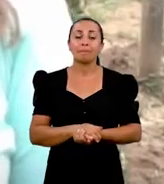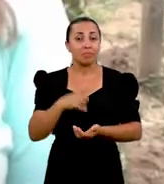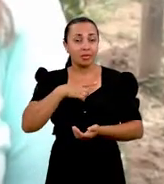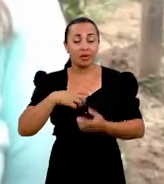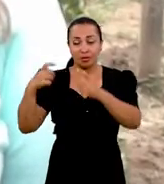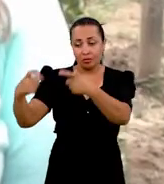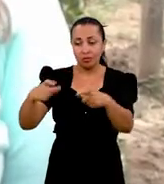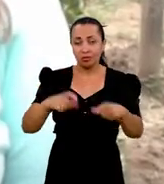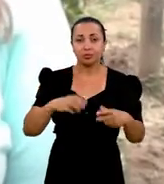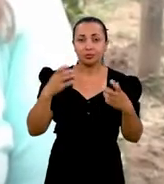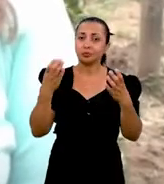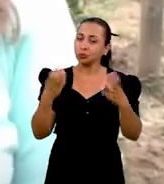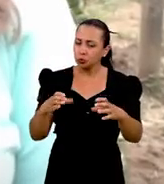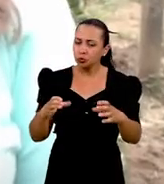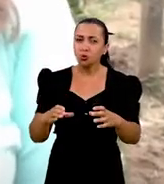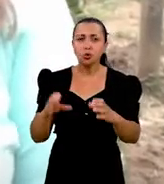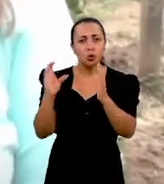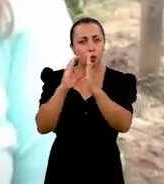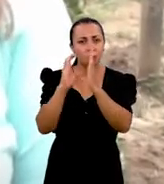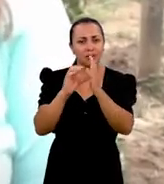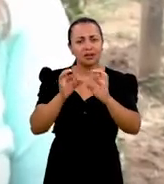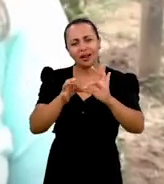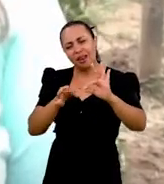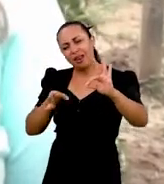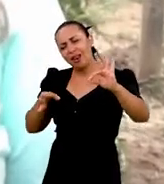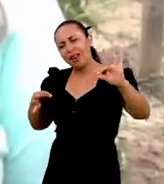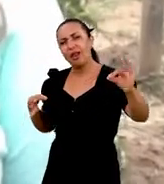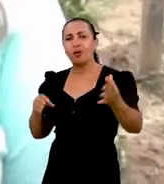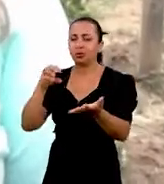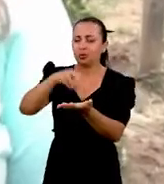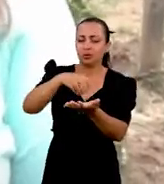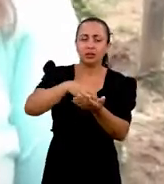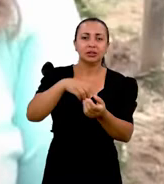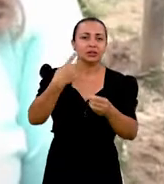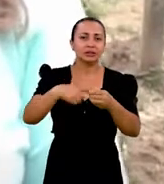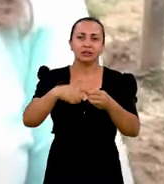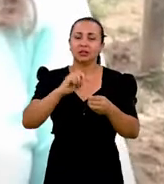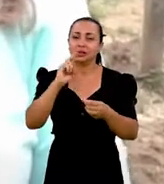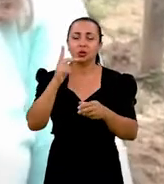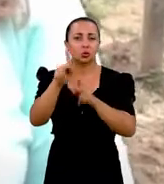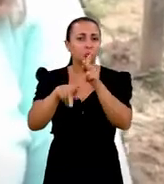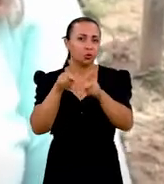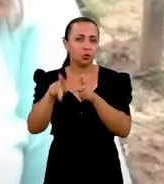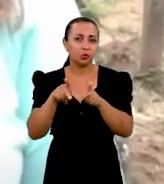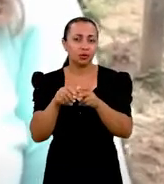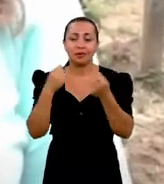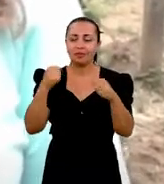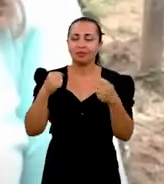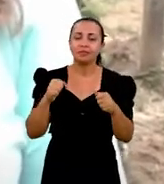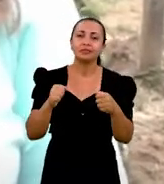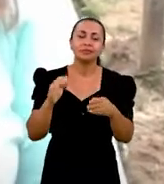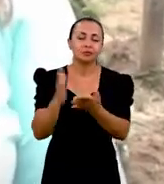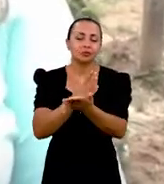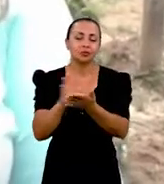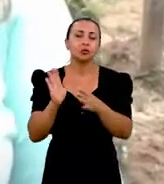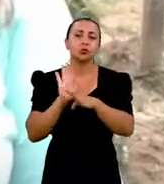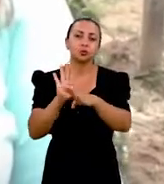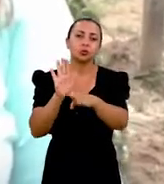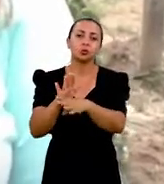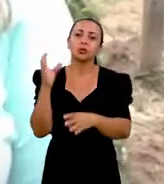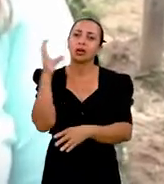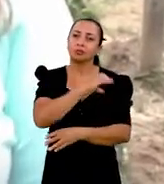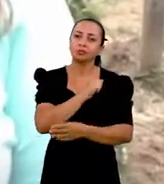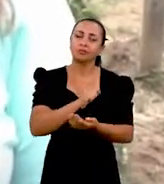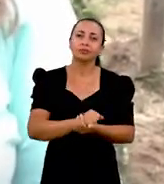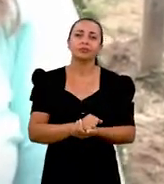locais onde a comunidade é bem distante do centro da cidade ou do povoado e que precisa de